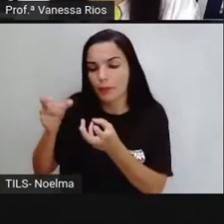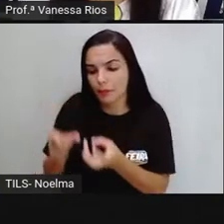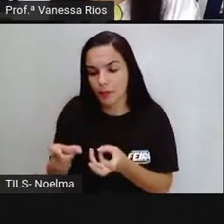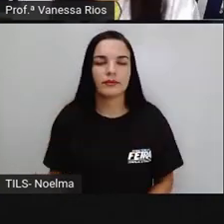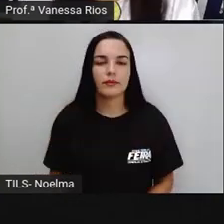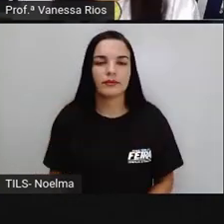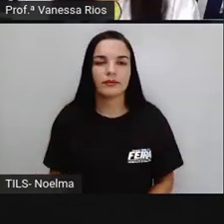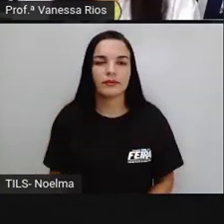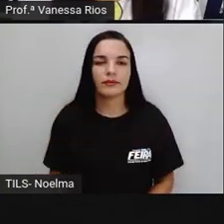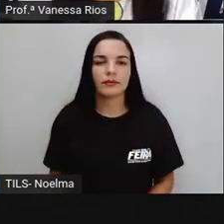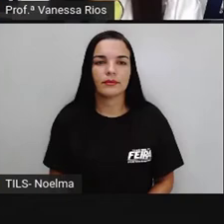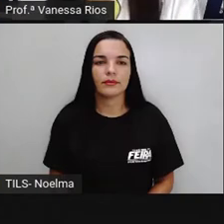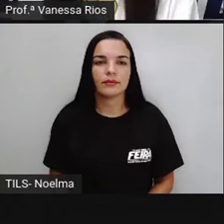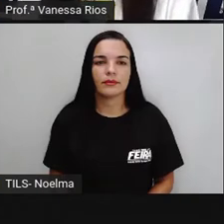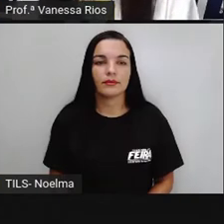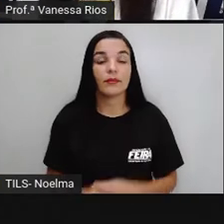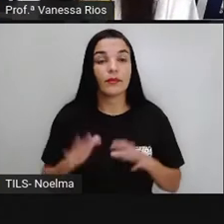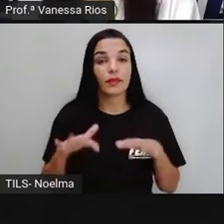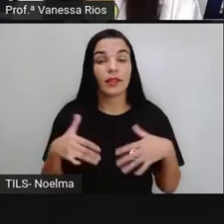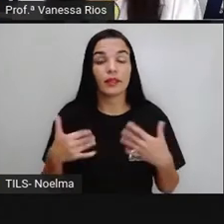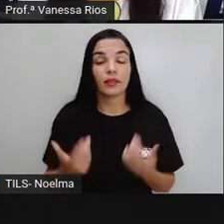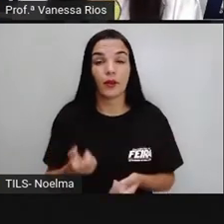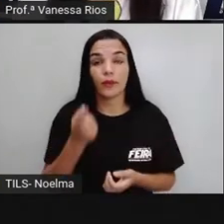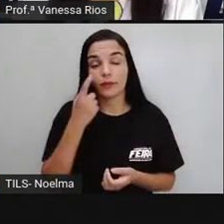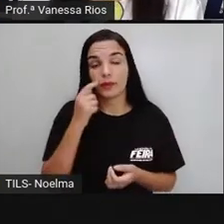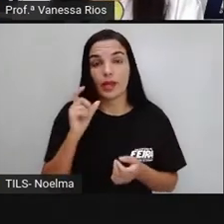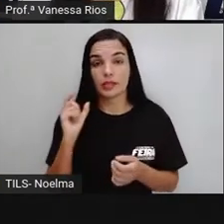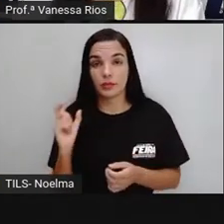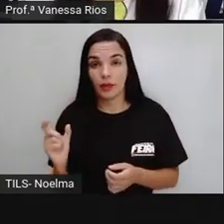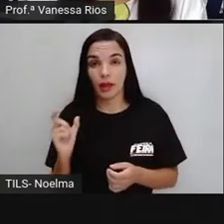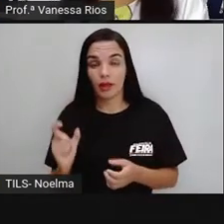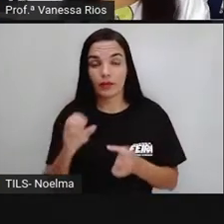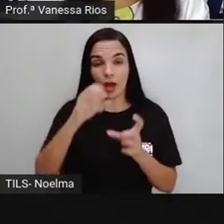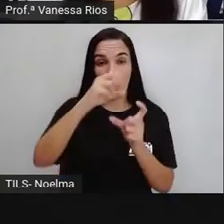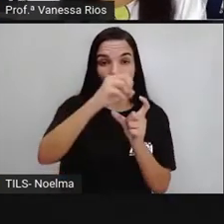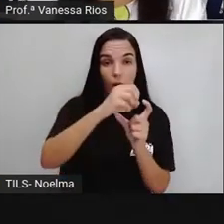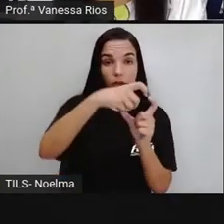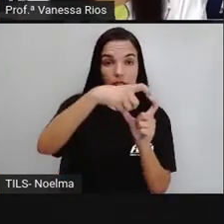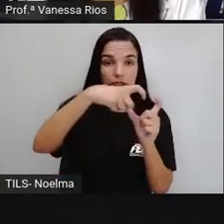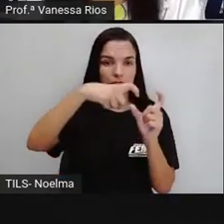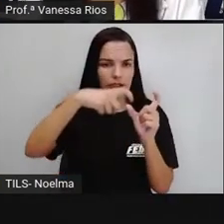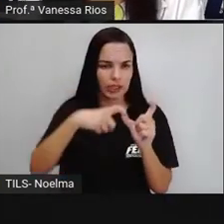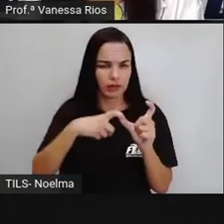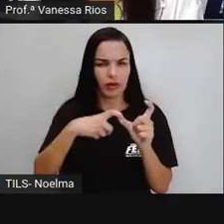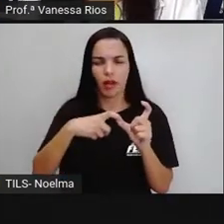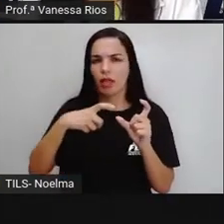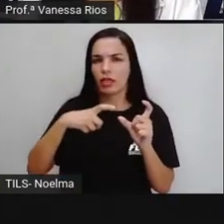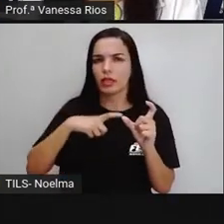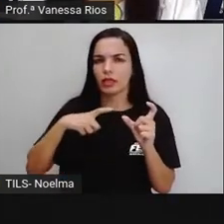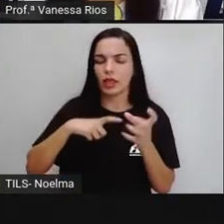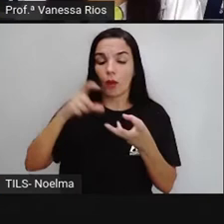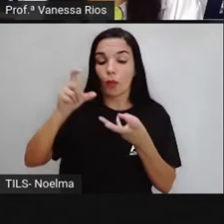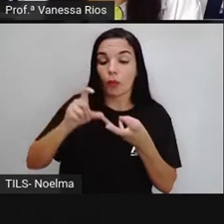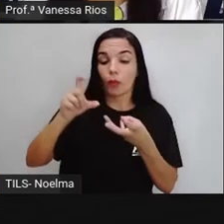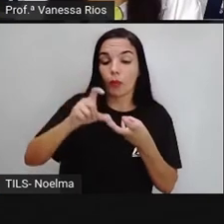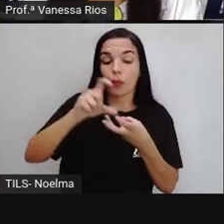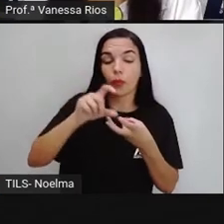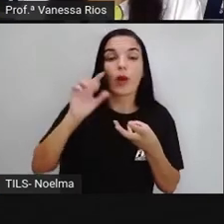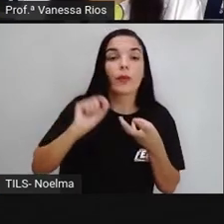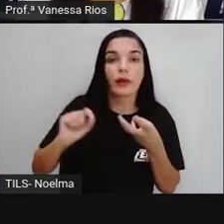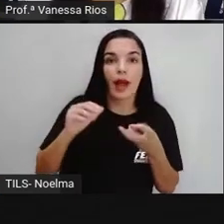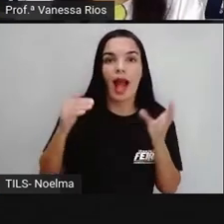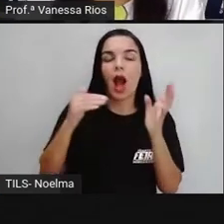revisar. Então olhem só, as palavras oxítonas é a que possui a localização da sílaba